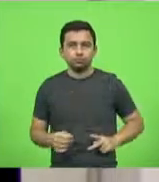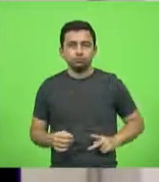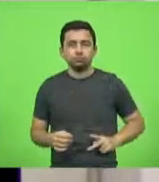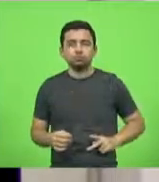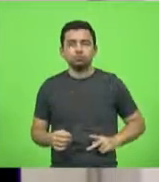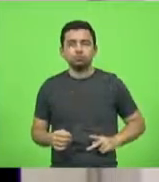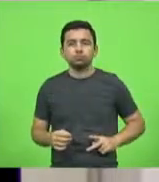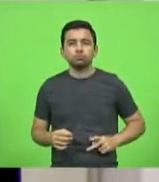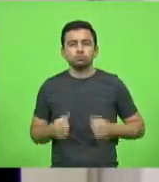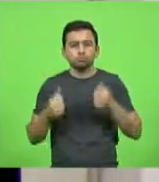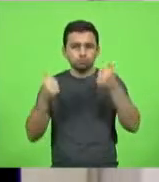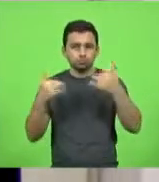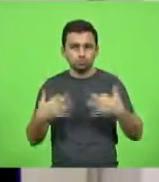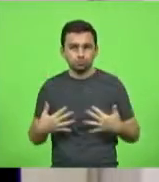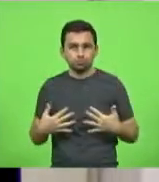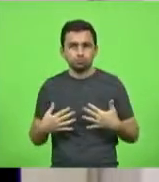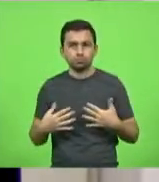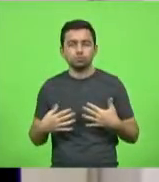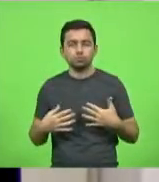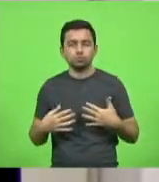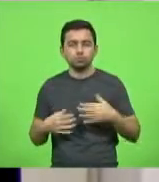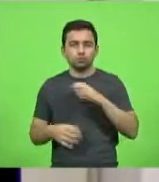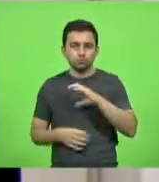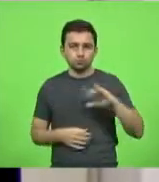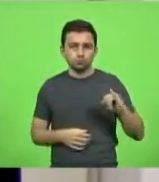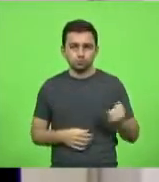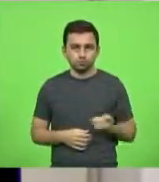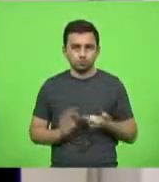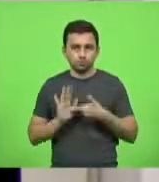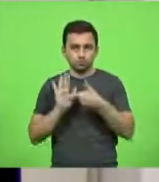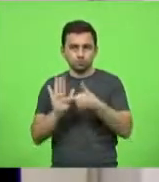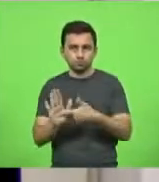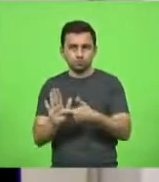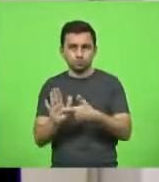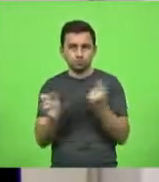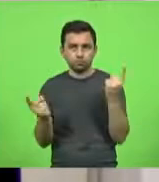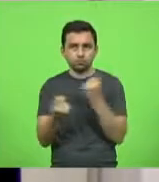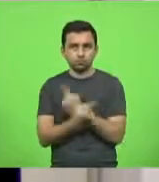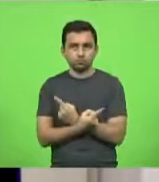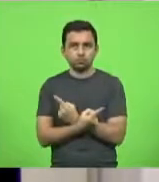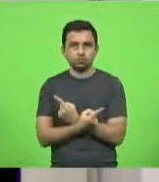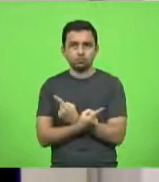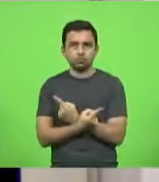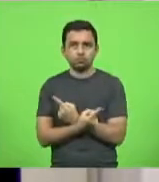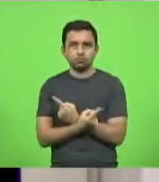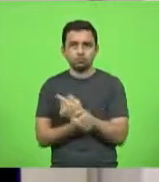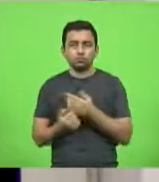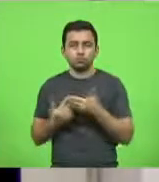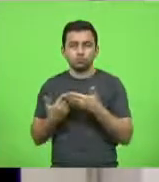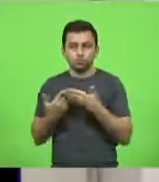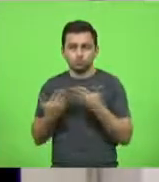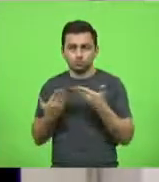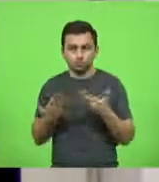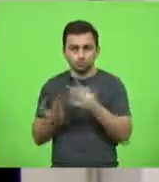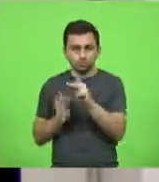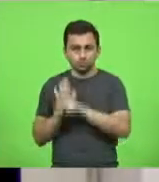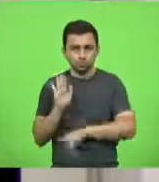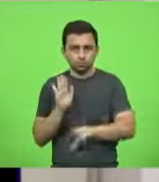que a Comissão de Constituição de Justiça apresentou o parecer contrário aos projetos de lei número